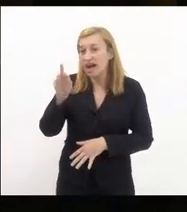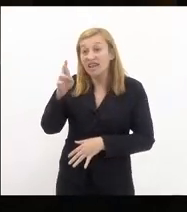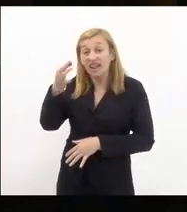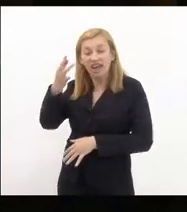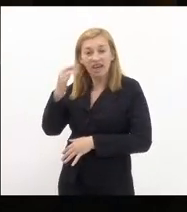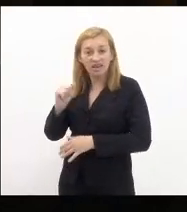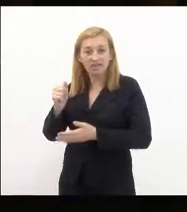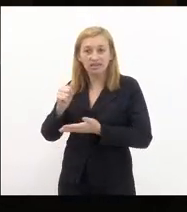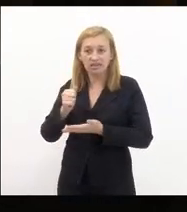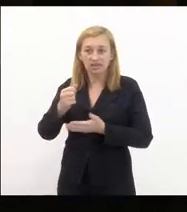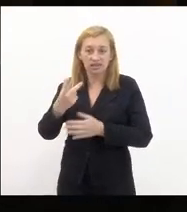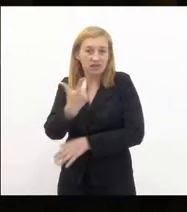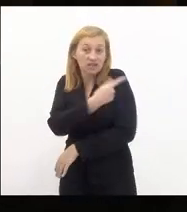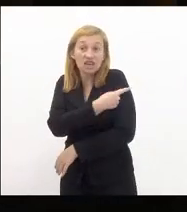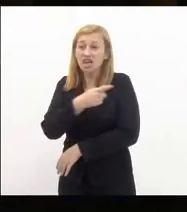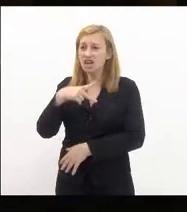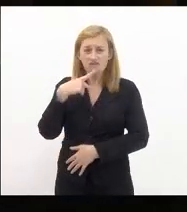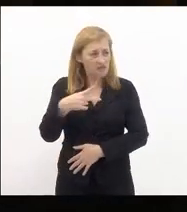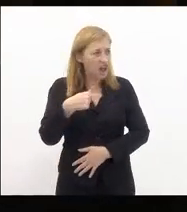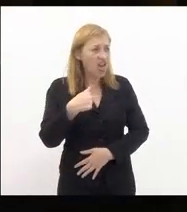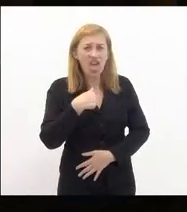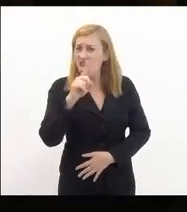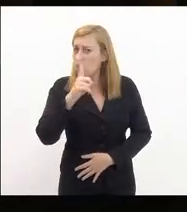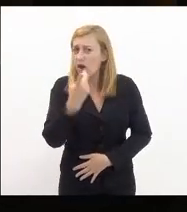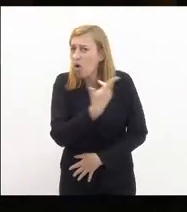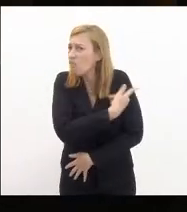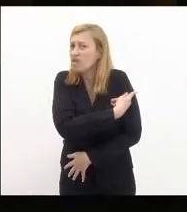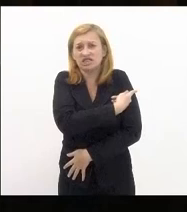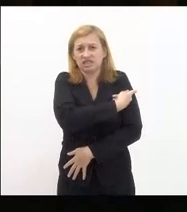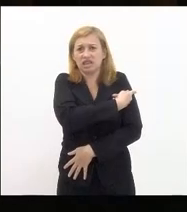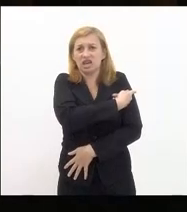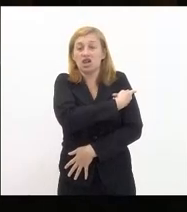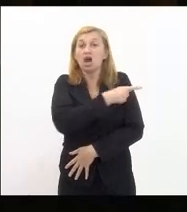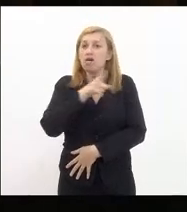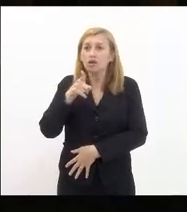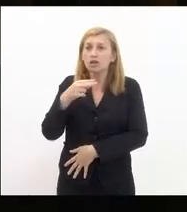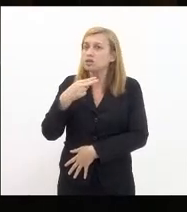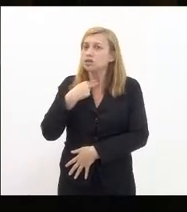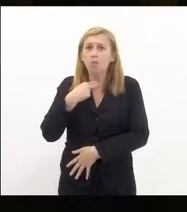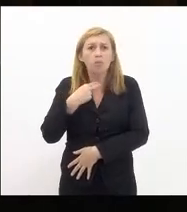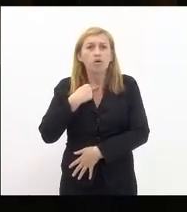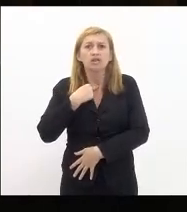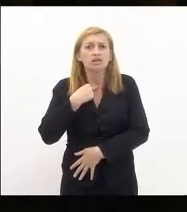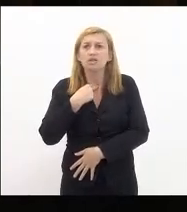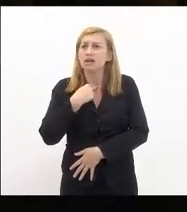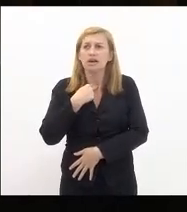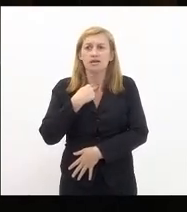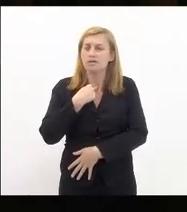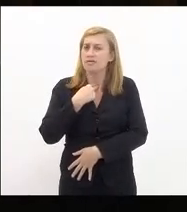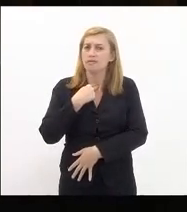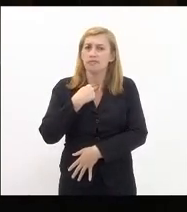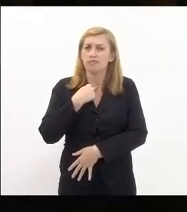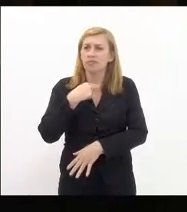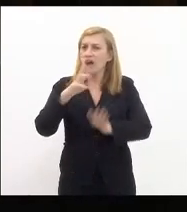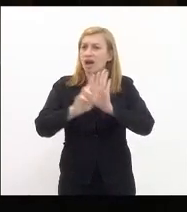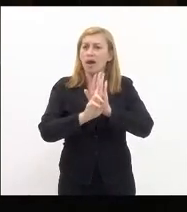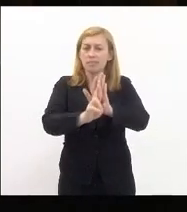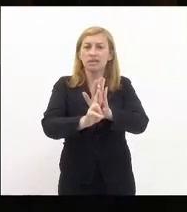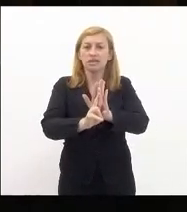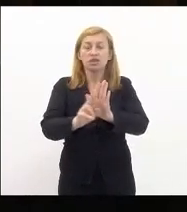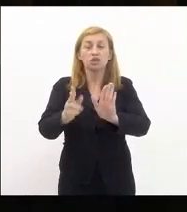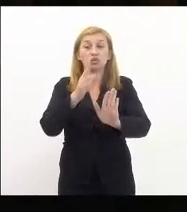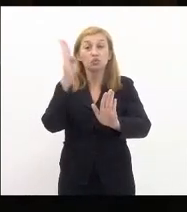de falar que não se vacinou esse não pode ser o retrato do Brasil lá fora